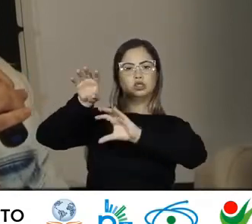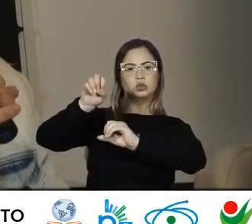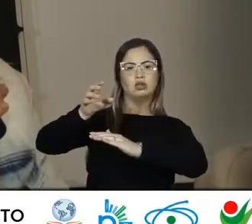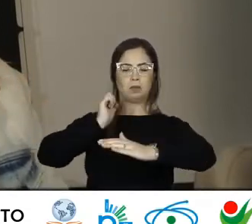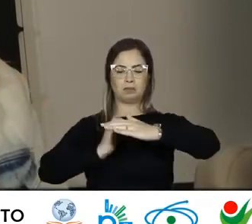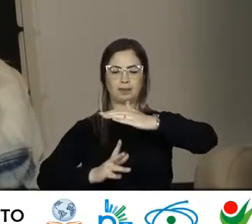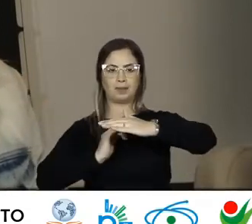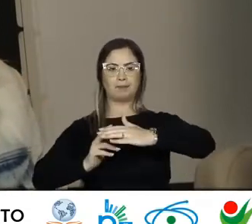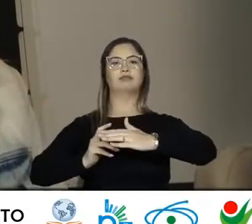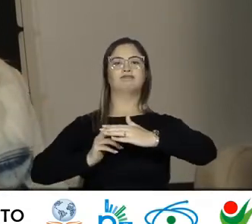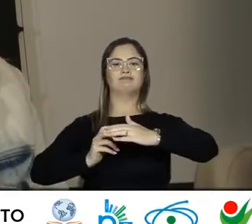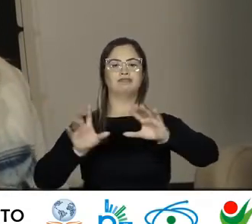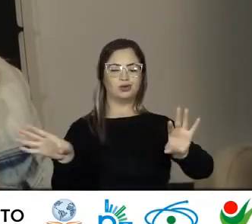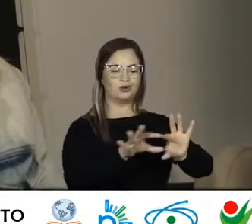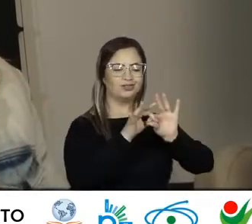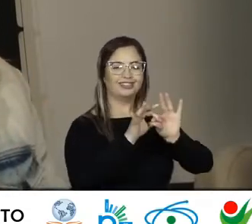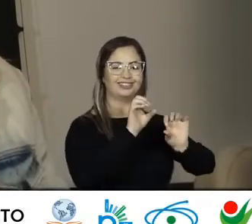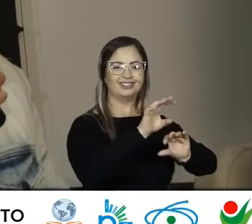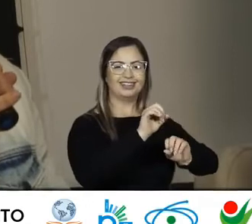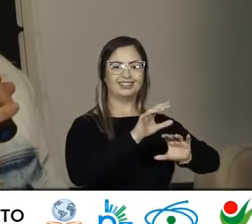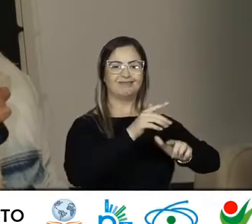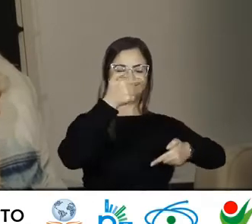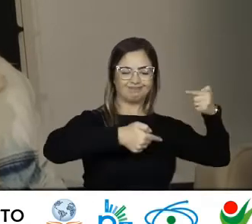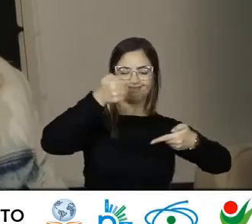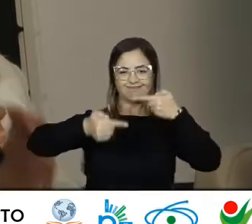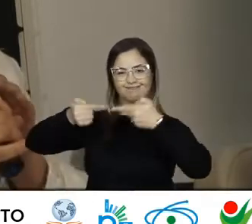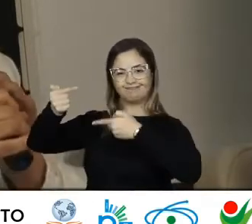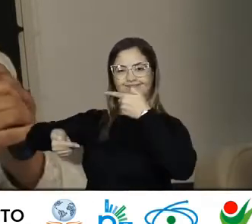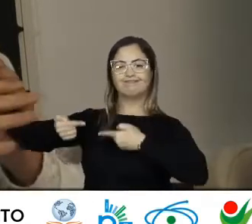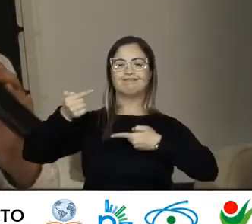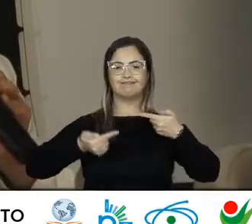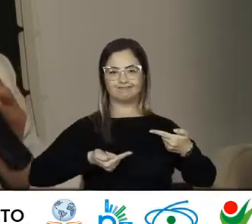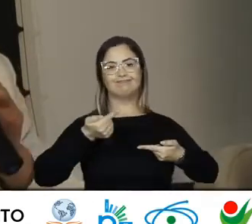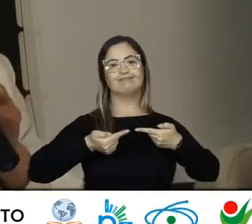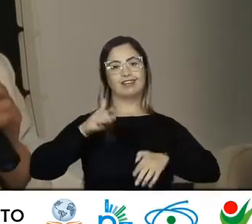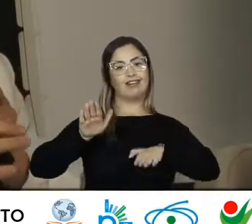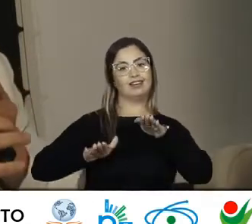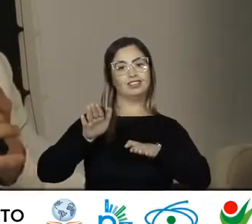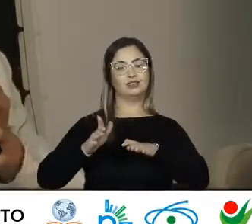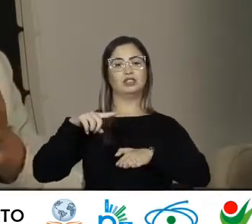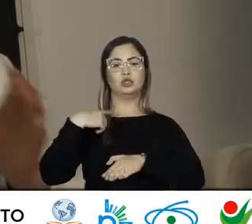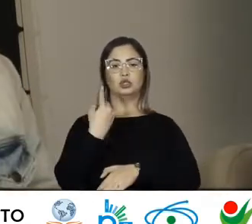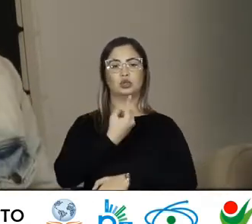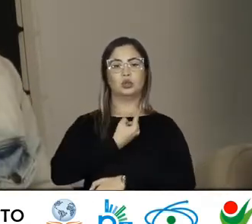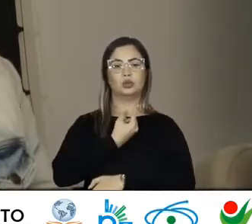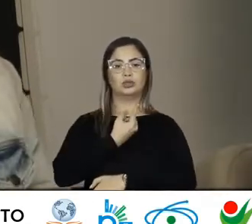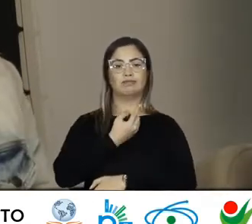evento Ligado à educação Muitas vezes É uma temática Que passa A margem